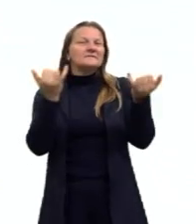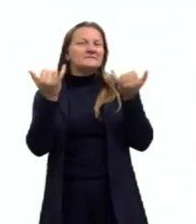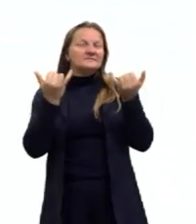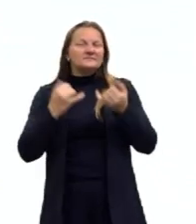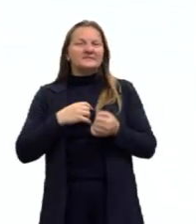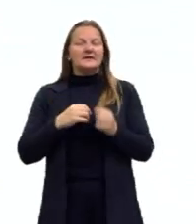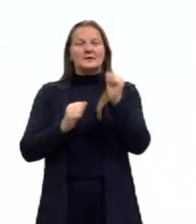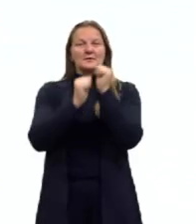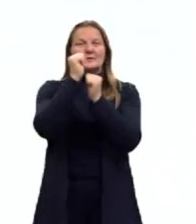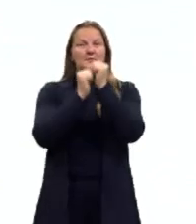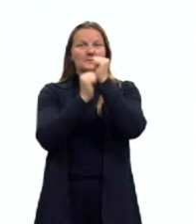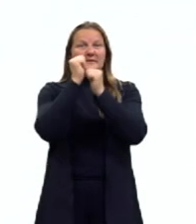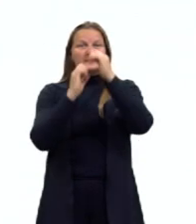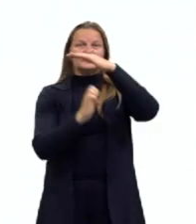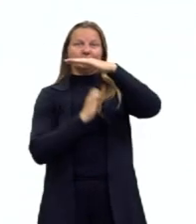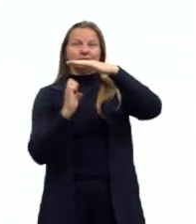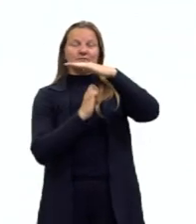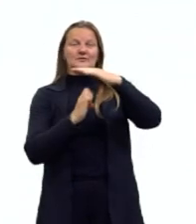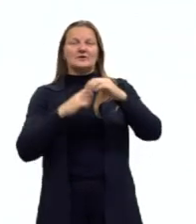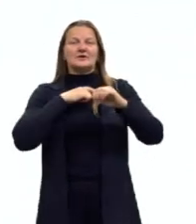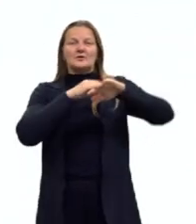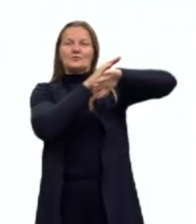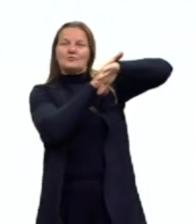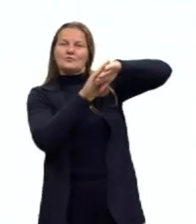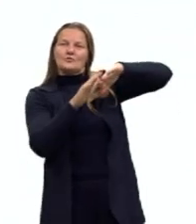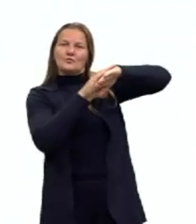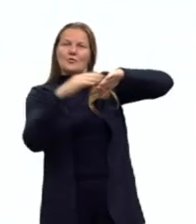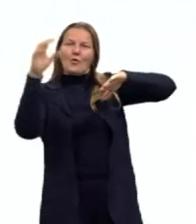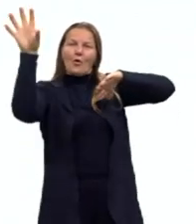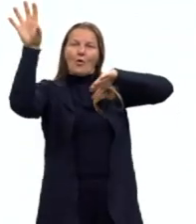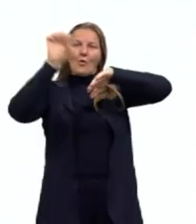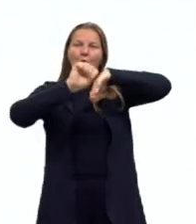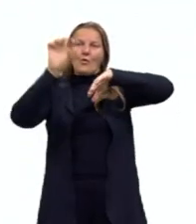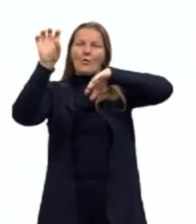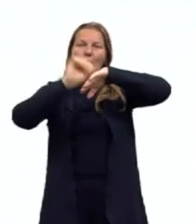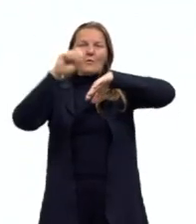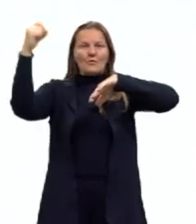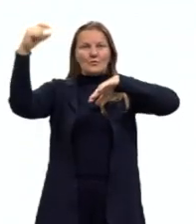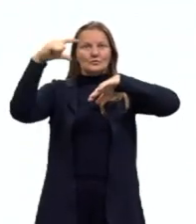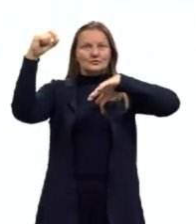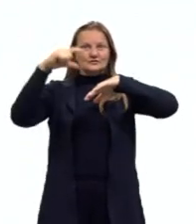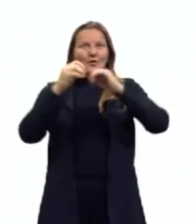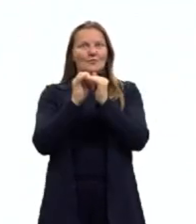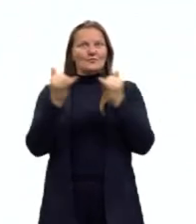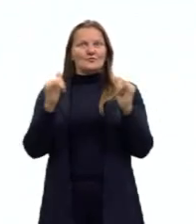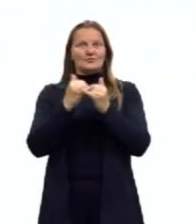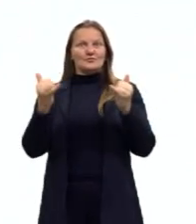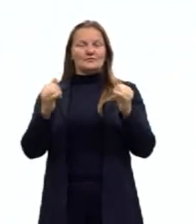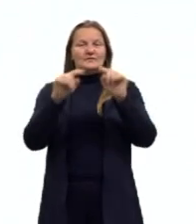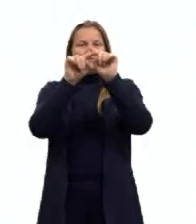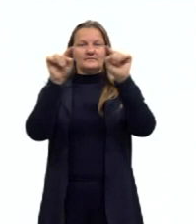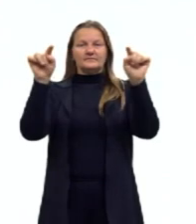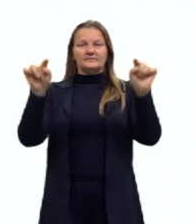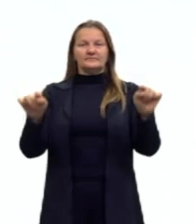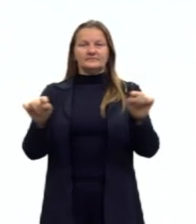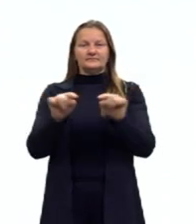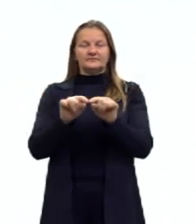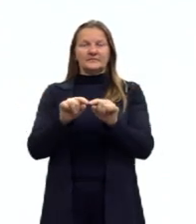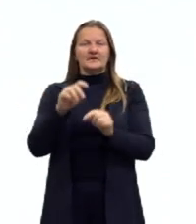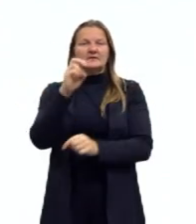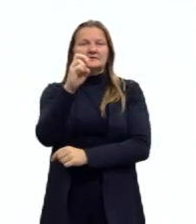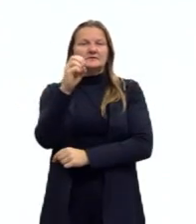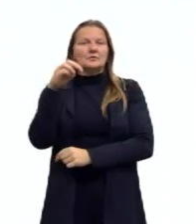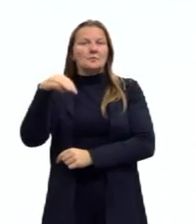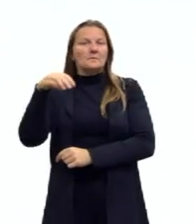uma empresa produz painéis solares de energia elétrica com a forma de retângulo, que geram 5